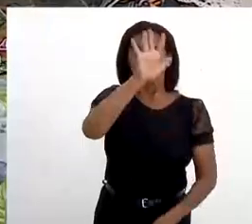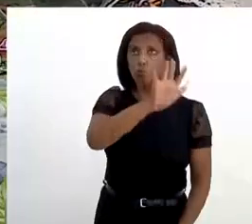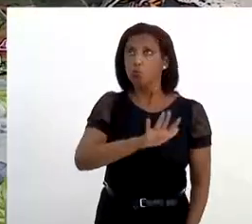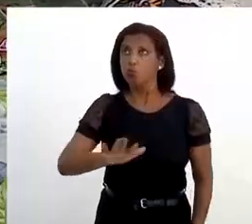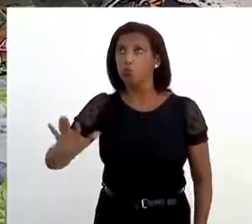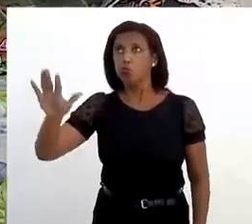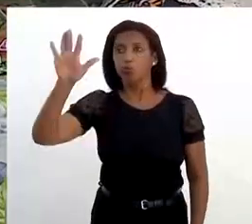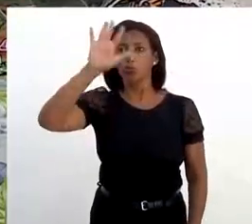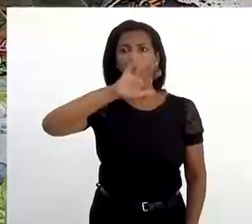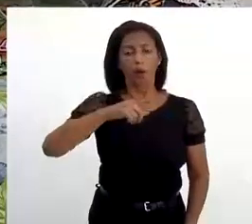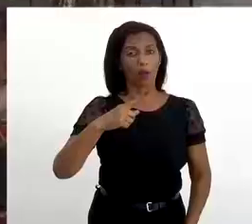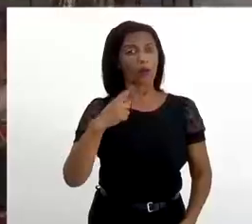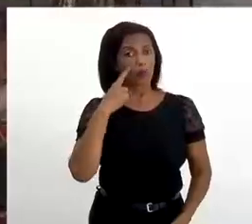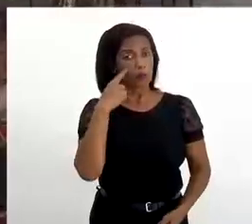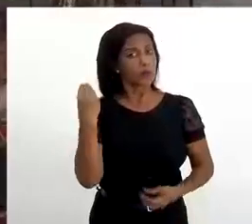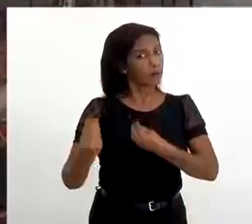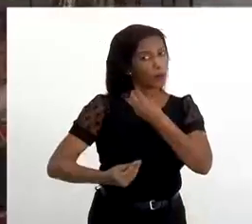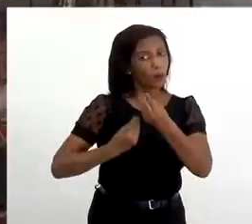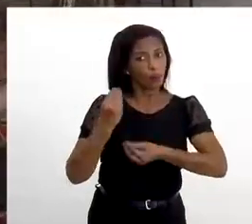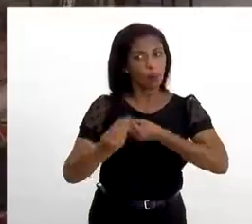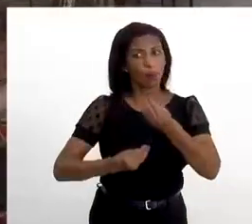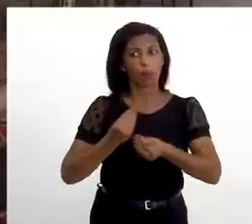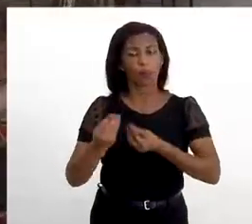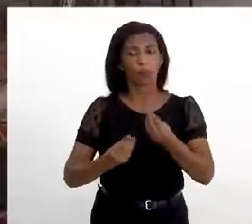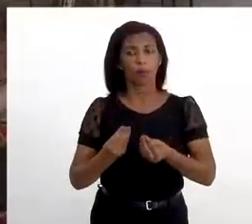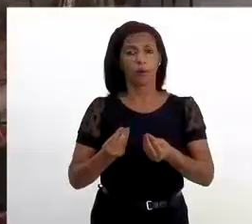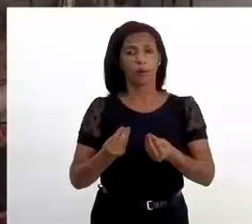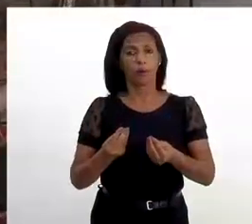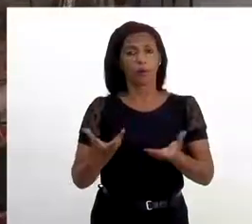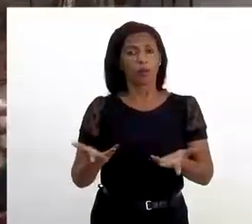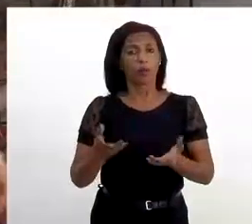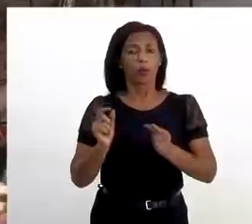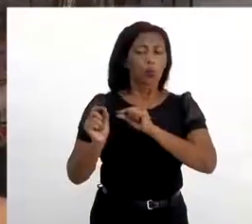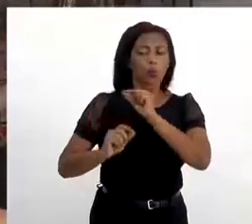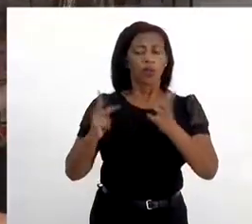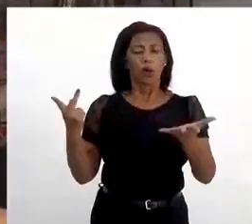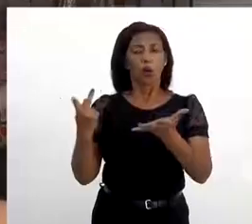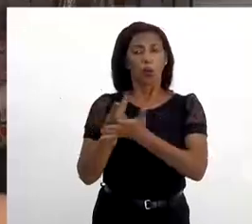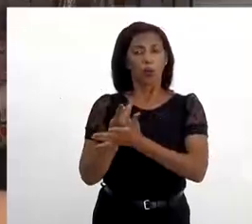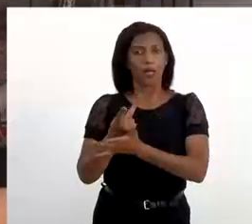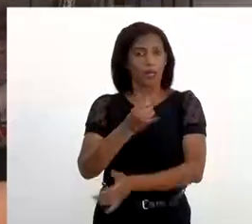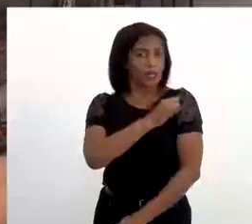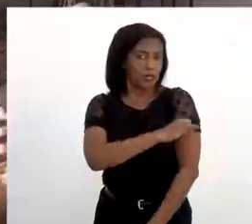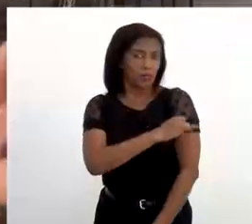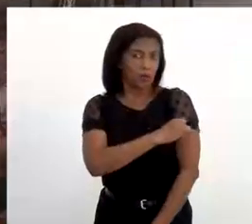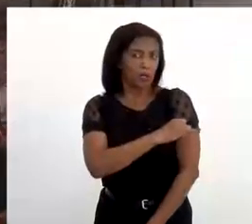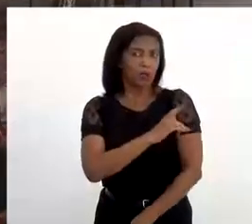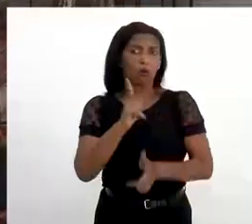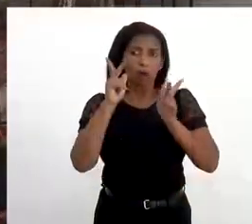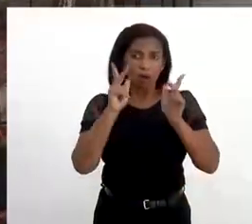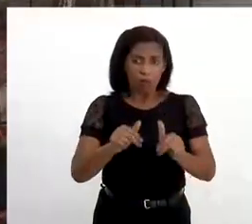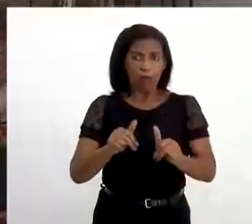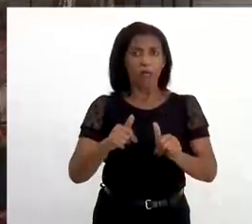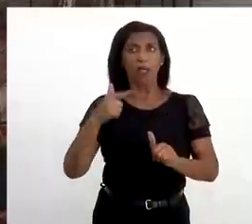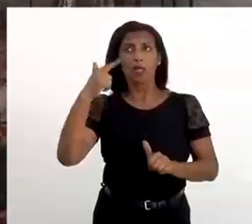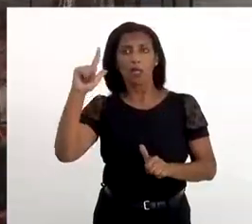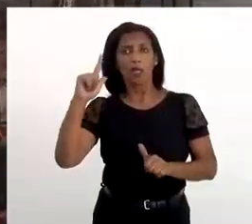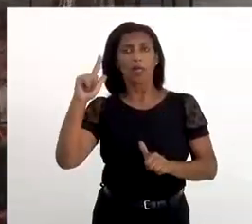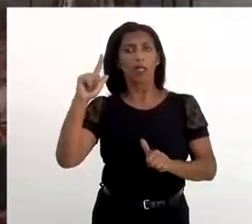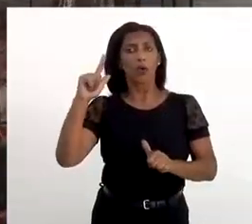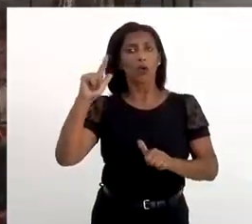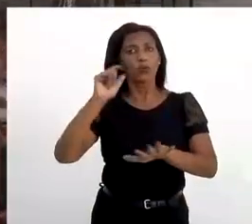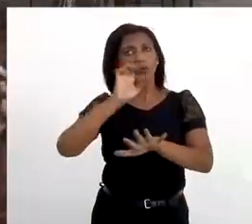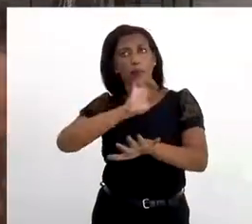por conta da Renafro. Então, é claro que o que acontece aqui no Rio, acontece em outras cidades. Muitas mulheres são violentadas.